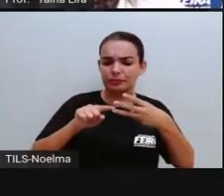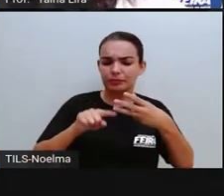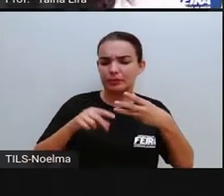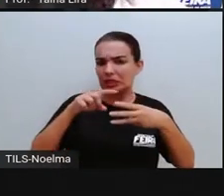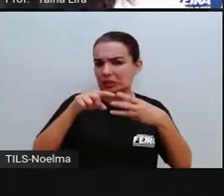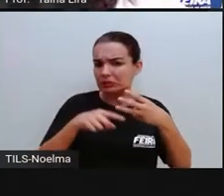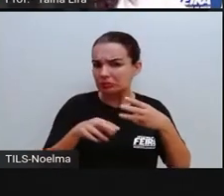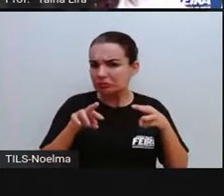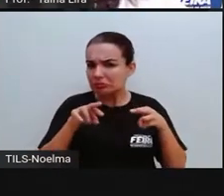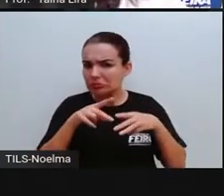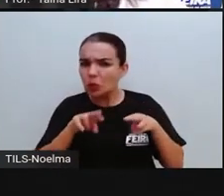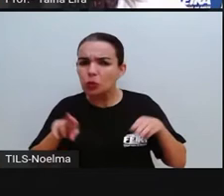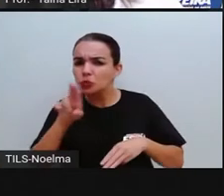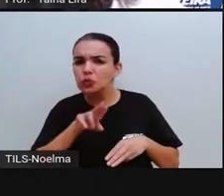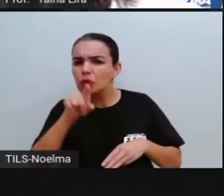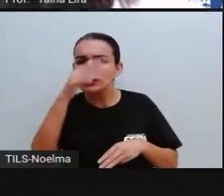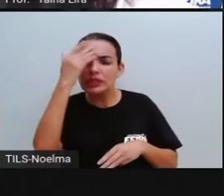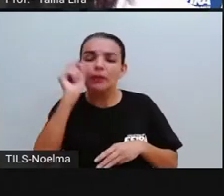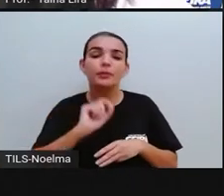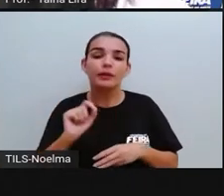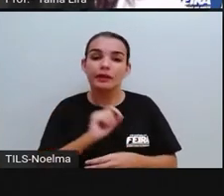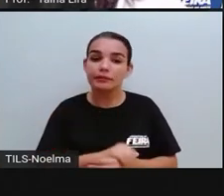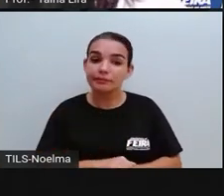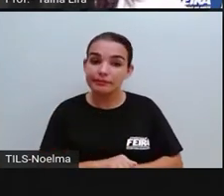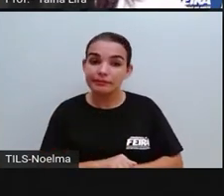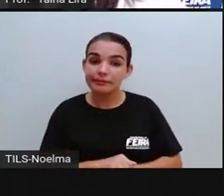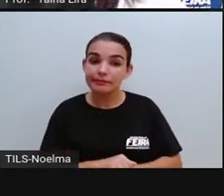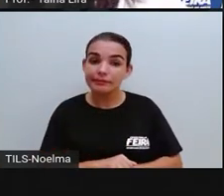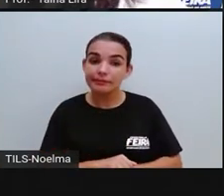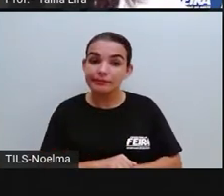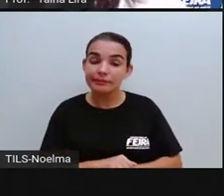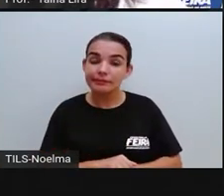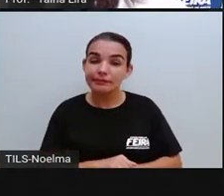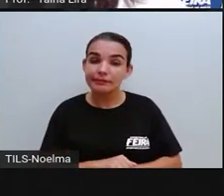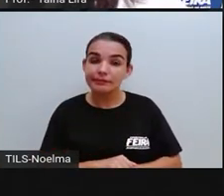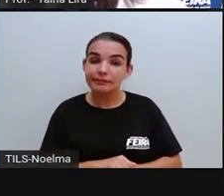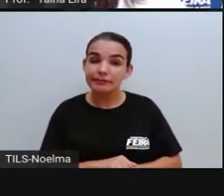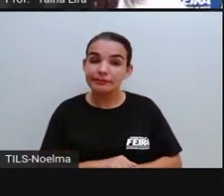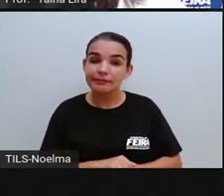madeira e as pedras? O que você já sabe sobre esses materiais?